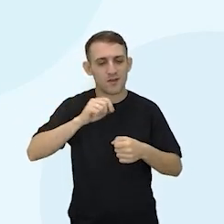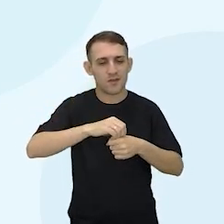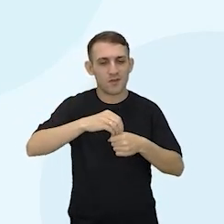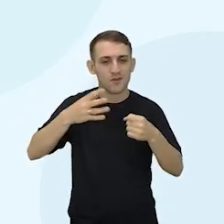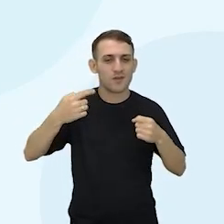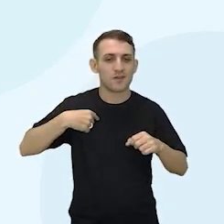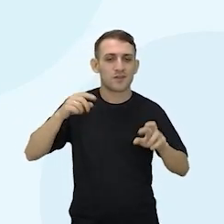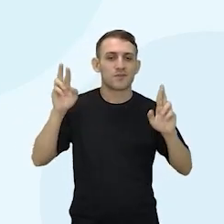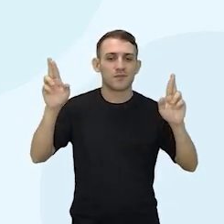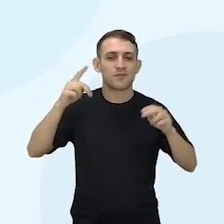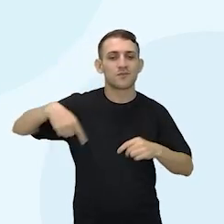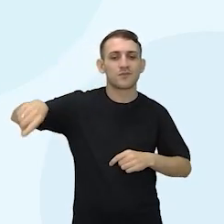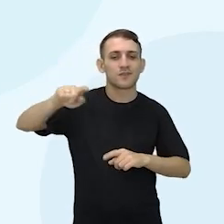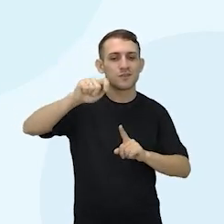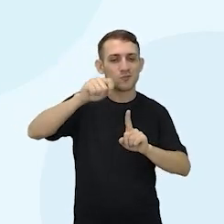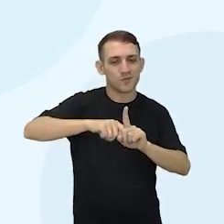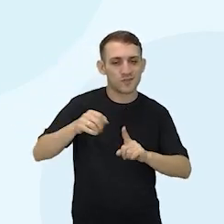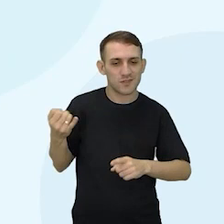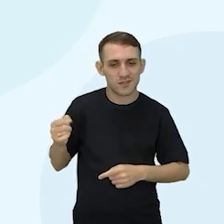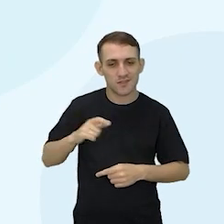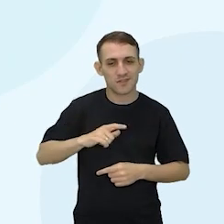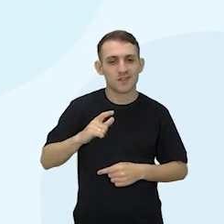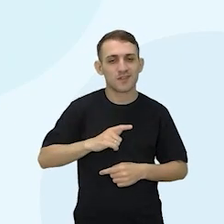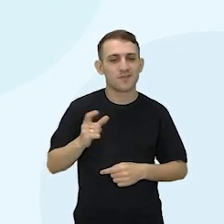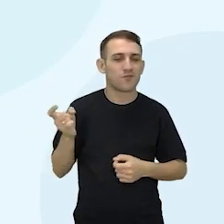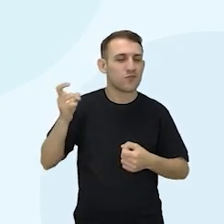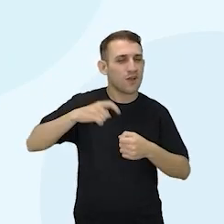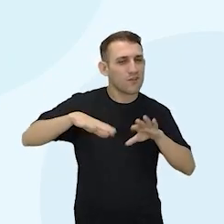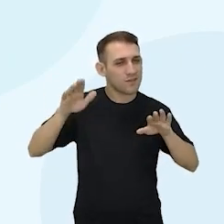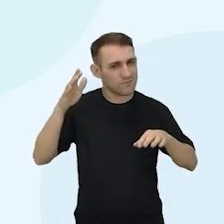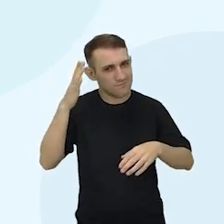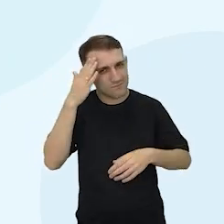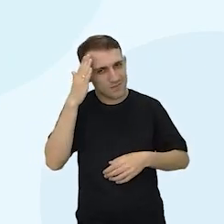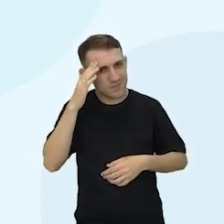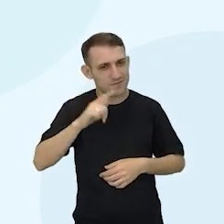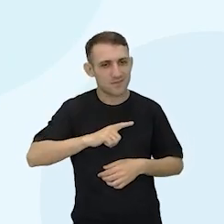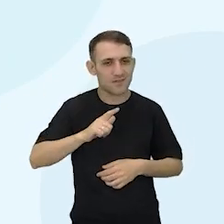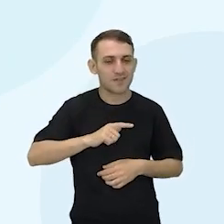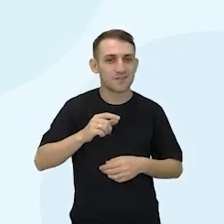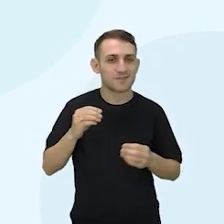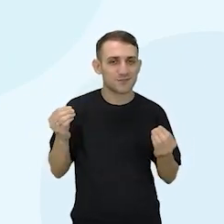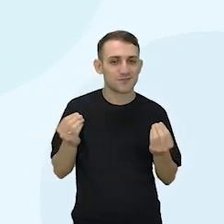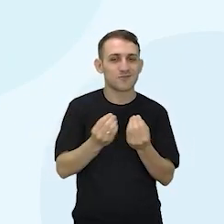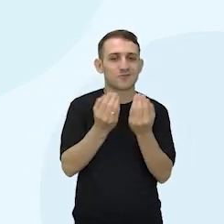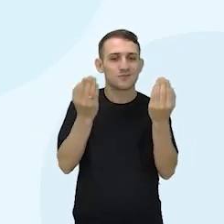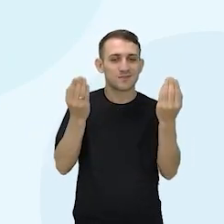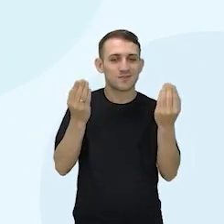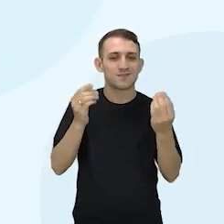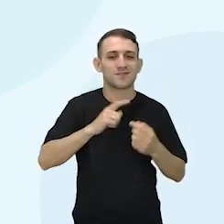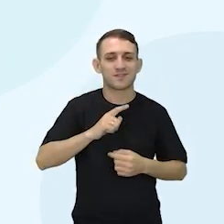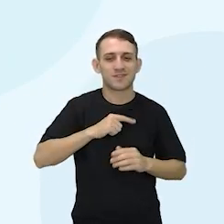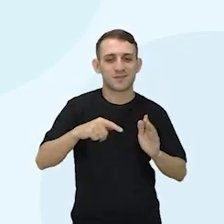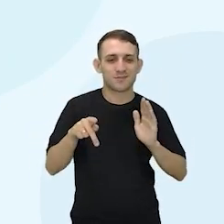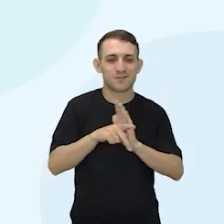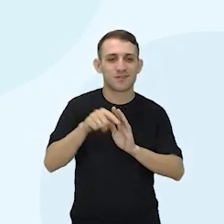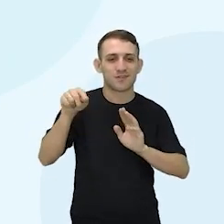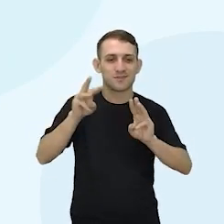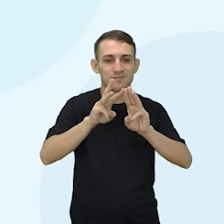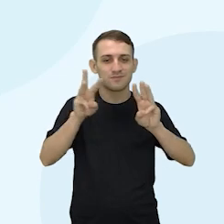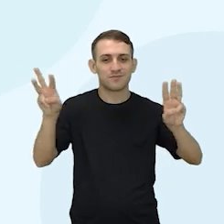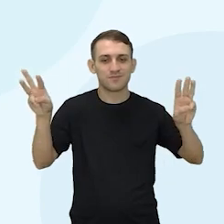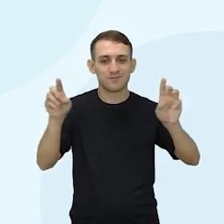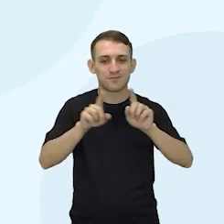Espero vocês lá em janeiro, para algum tipo de recuperação. Será que vai ter? Surpresa, só aparecendo aqui na telinha.